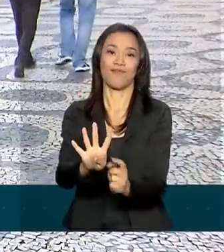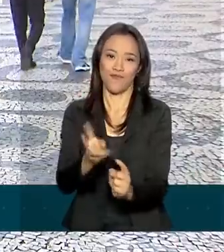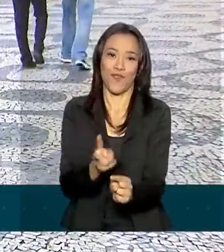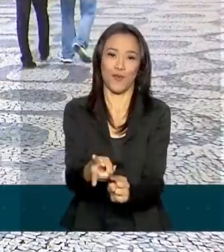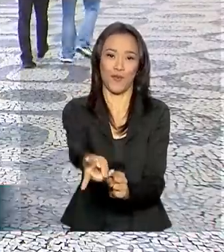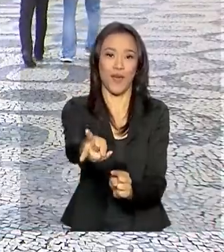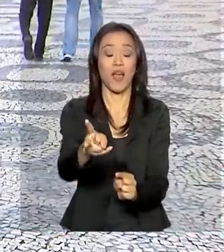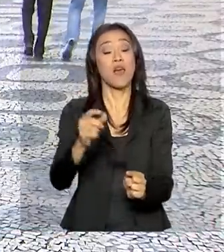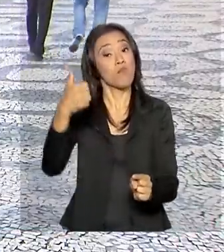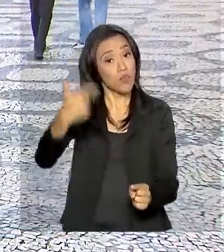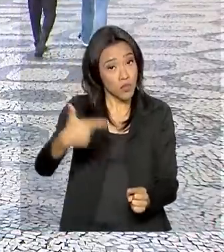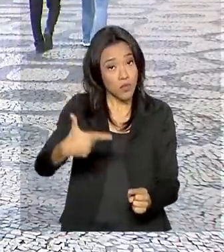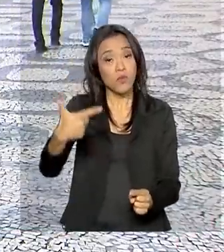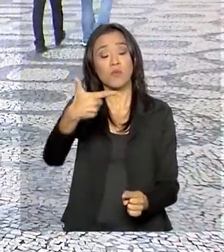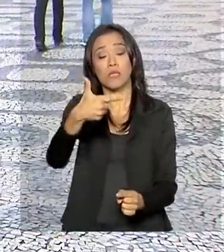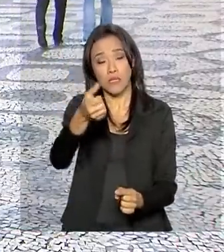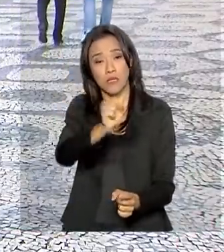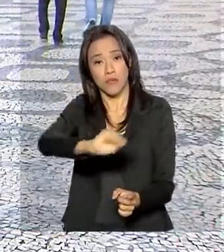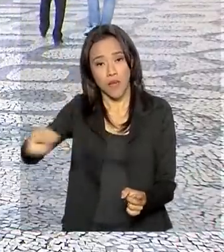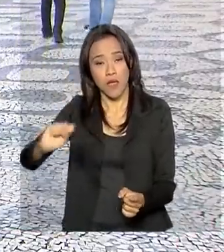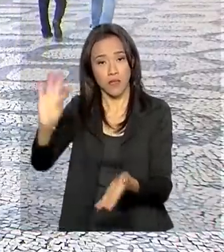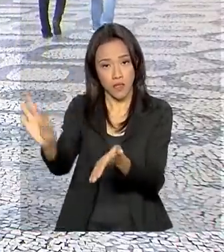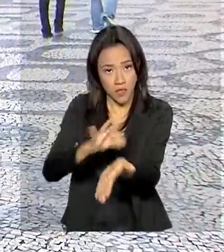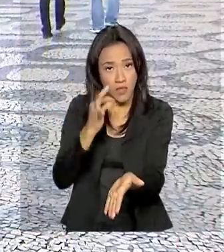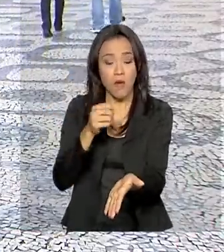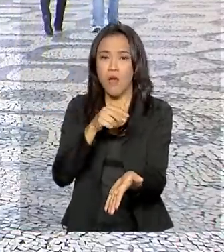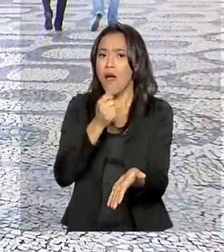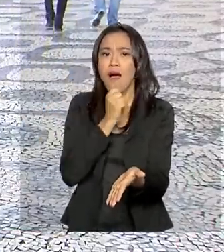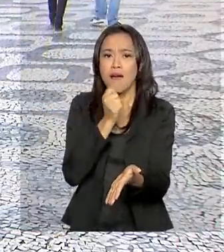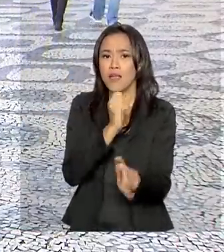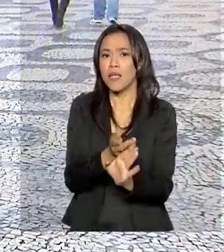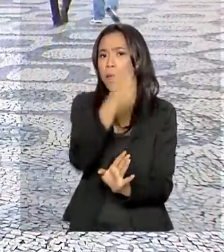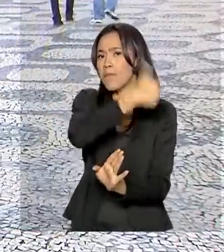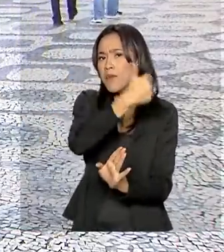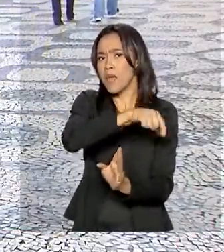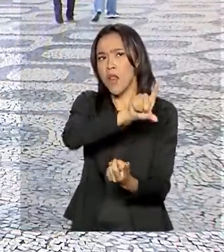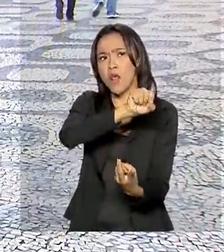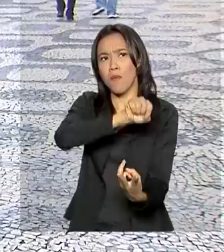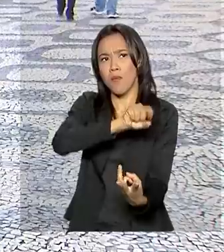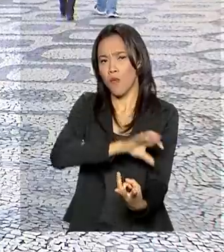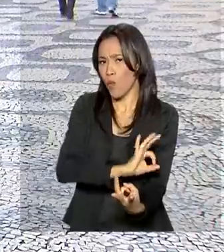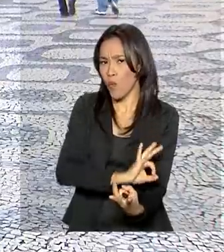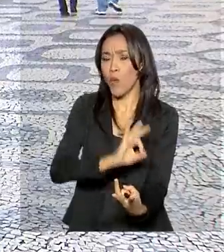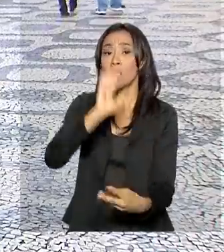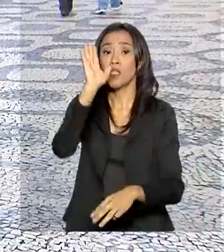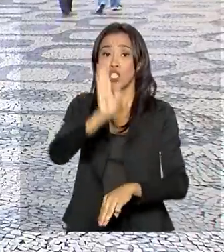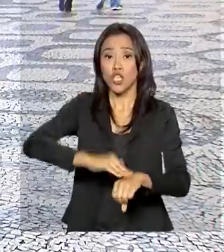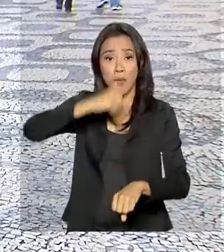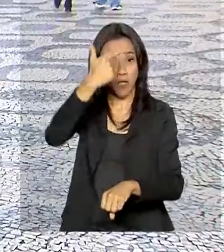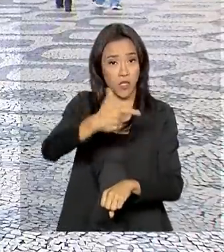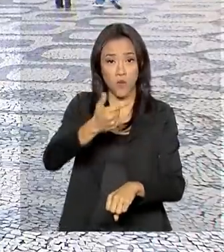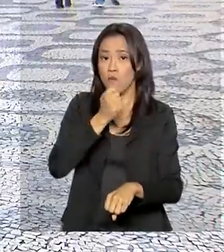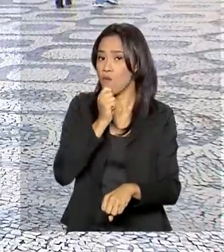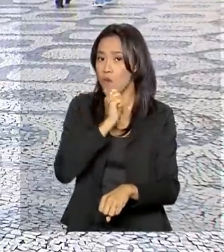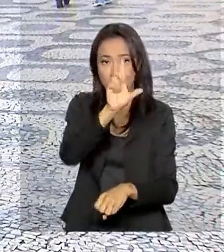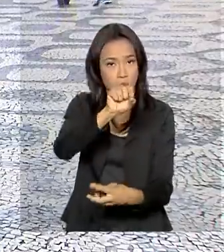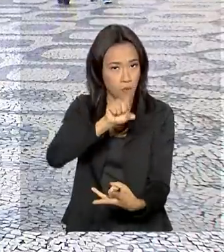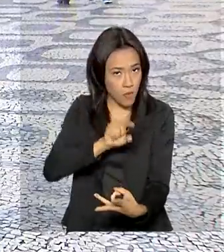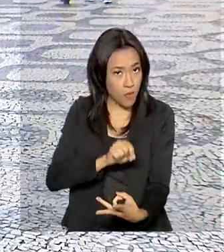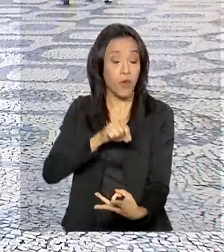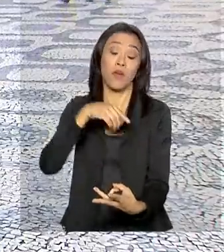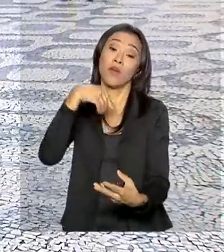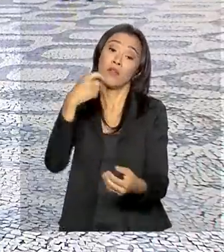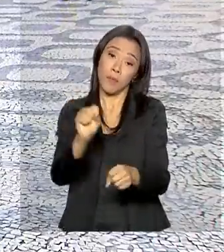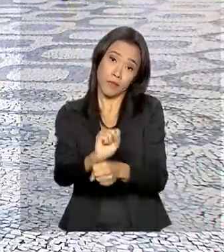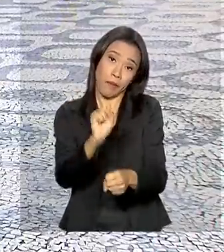semestre e podem se candidatar os estudantes que não foram selecionados na primeira e na segunda chamadas, além da lista de espera. Essas